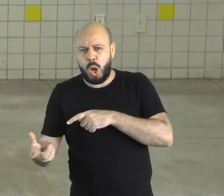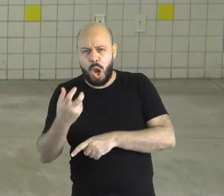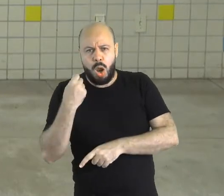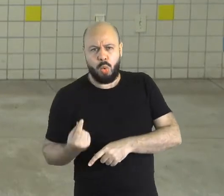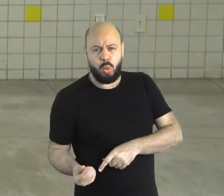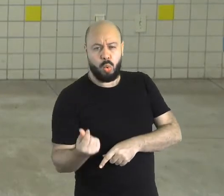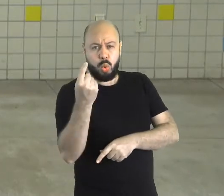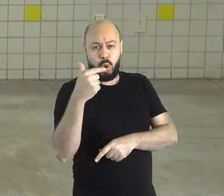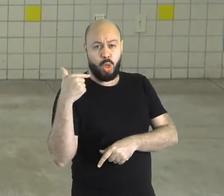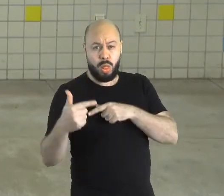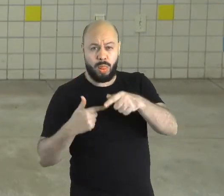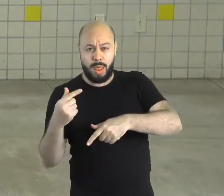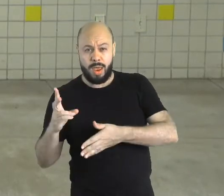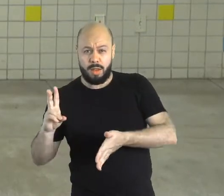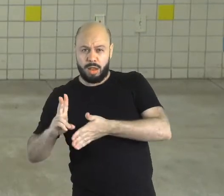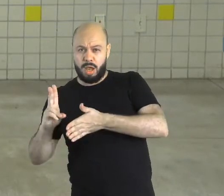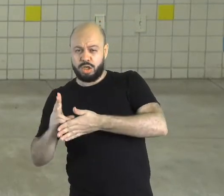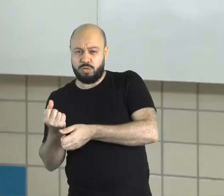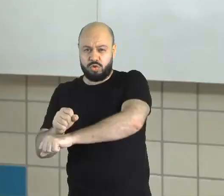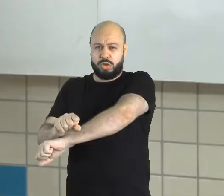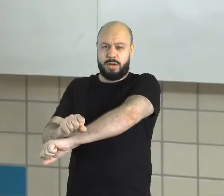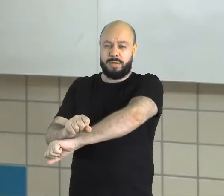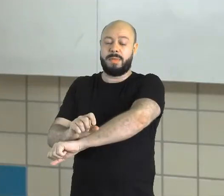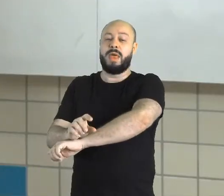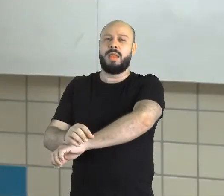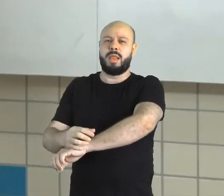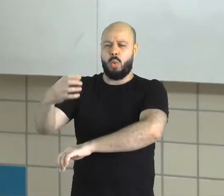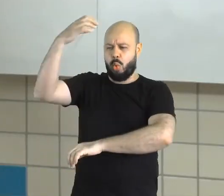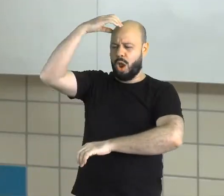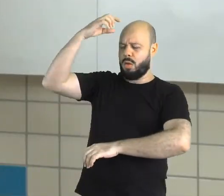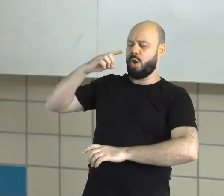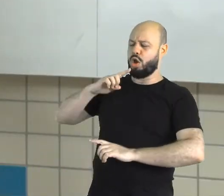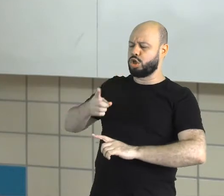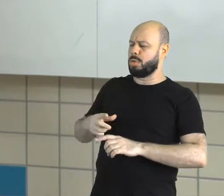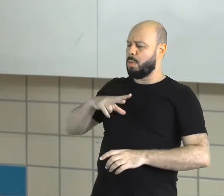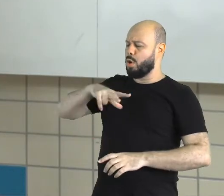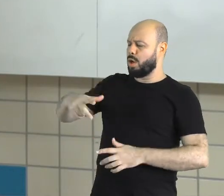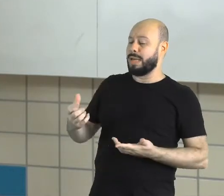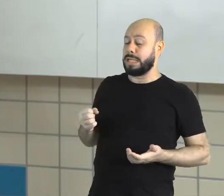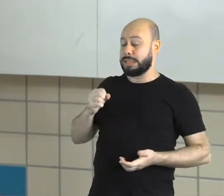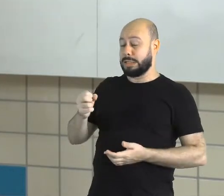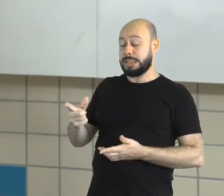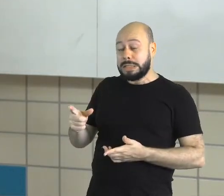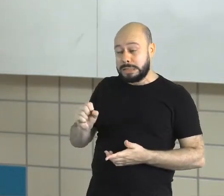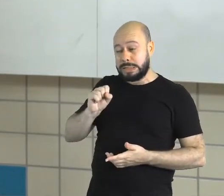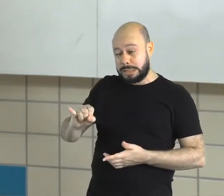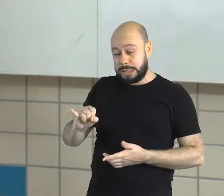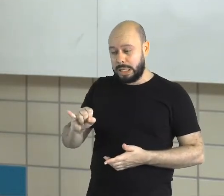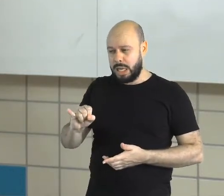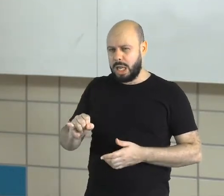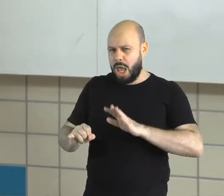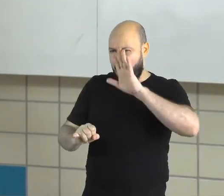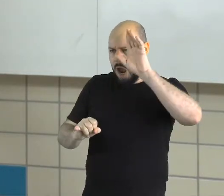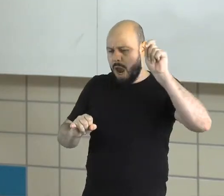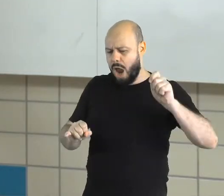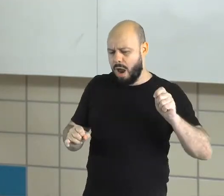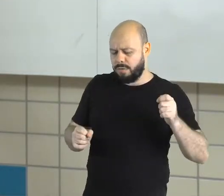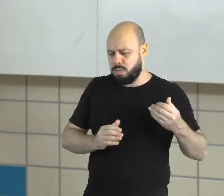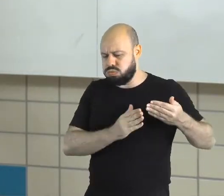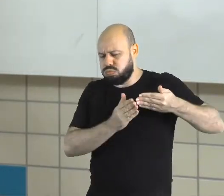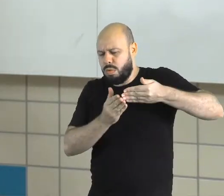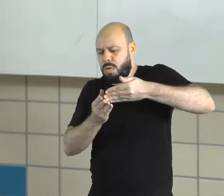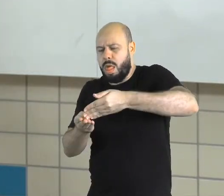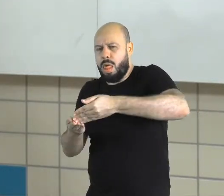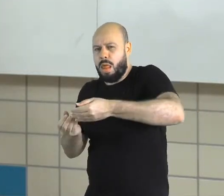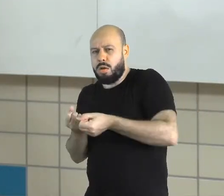escravização do nativo. Então, o rei de Portugal, ele fala, cara, se nós comprarmos escravos na África e levar para